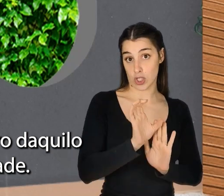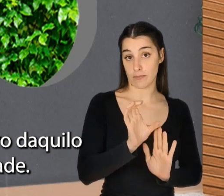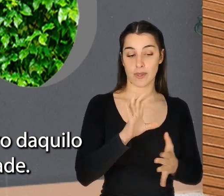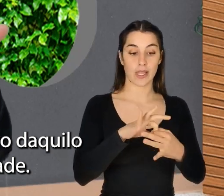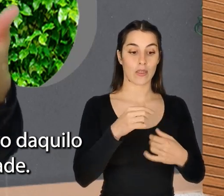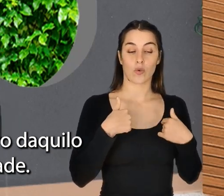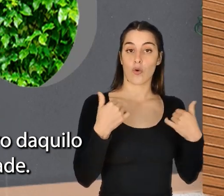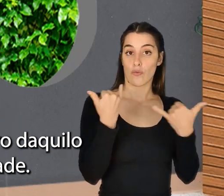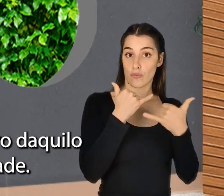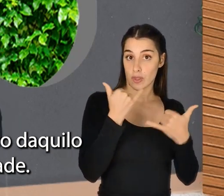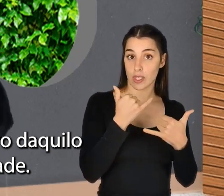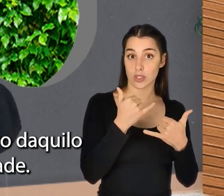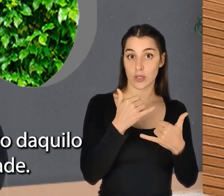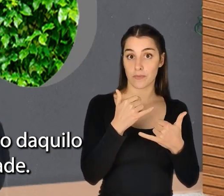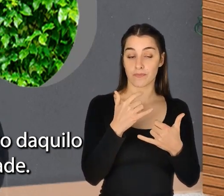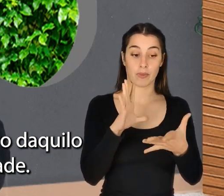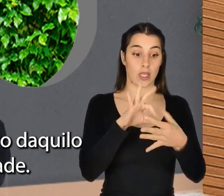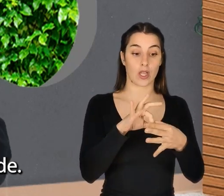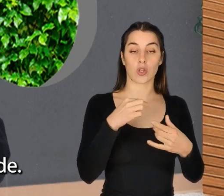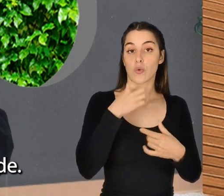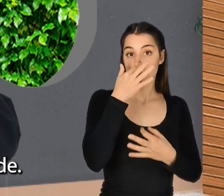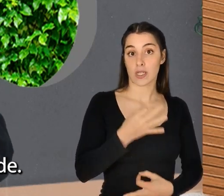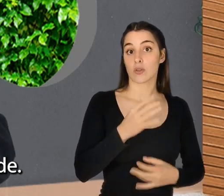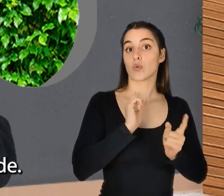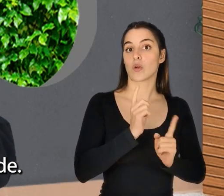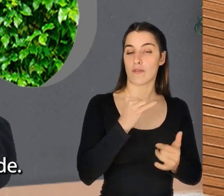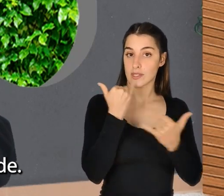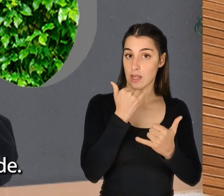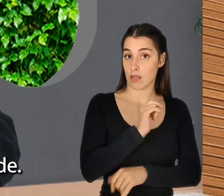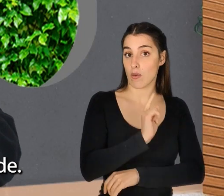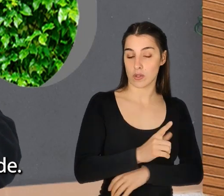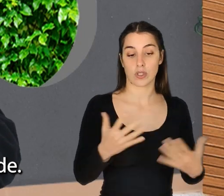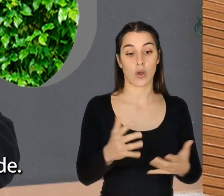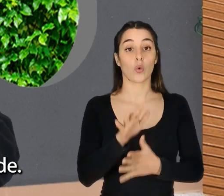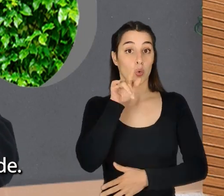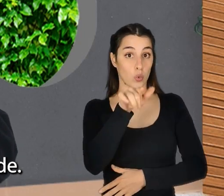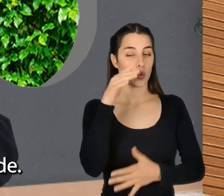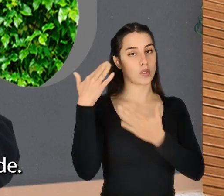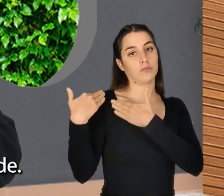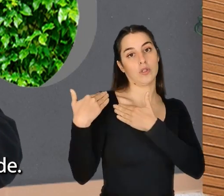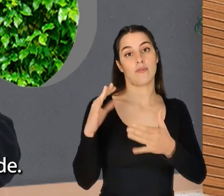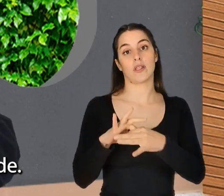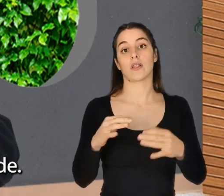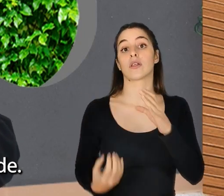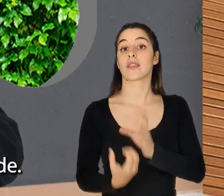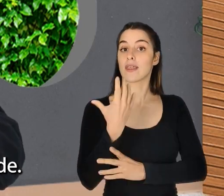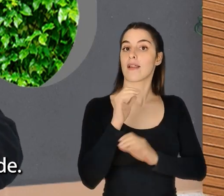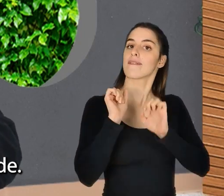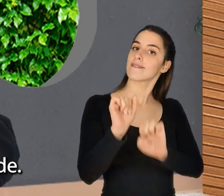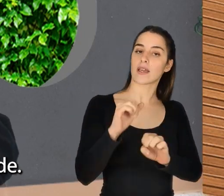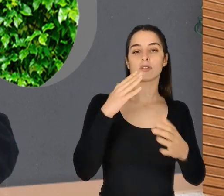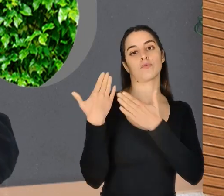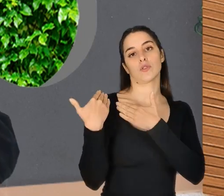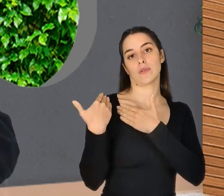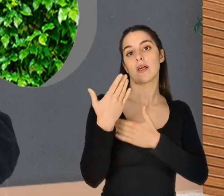para eu ser feliz dentro daquilo que eu acredito que é a minha felicidade. Portanto, acima de tudo, tu és responsável por criares a tua